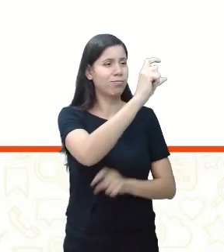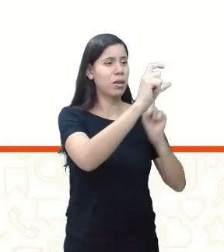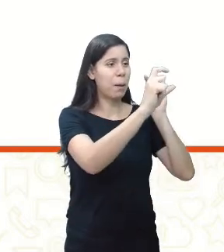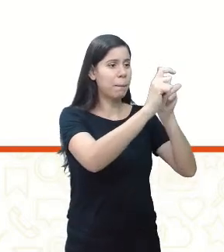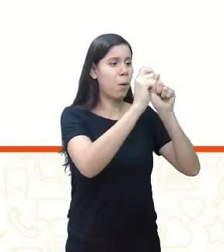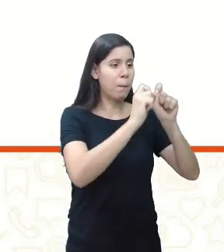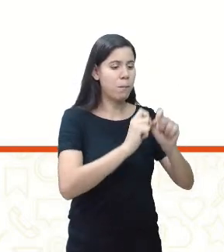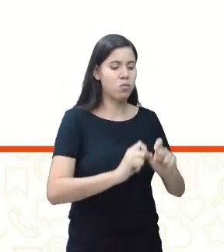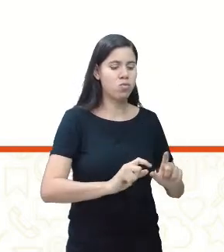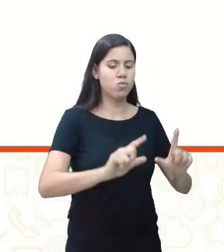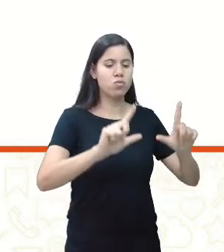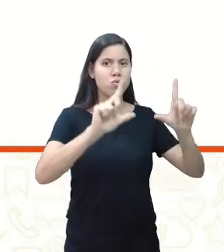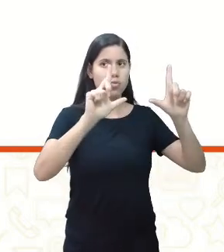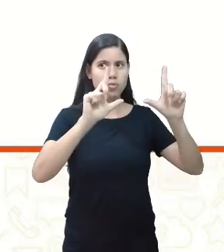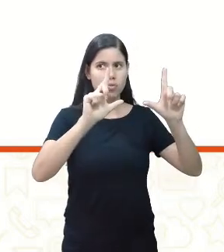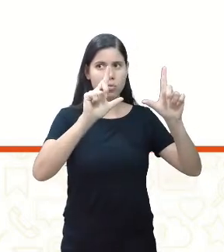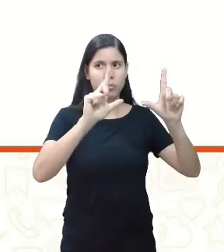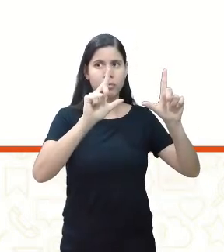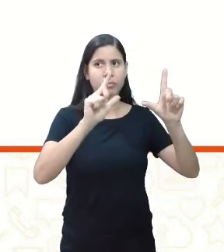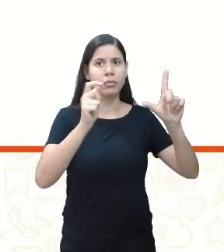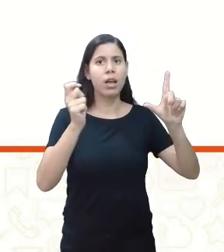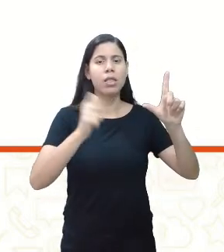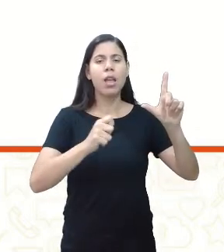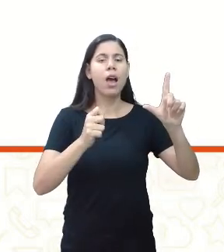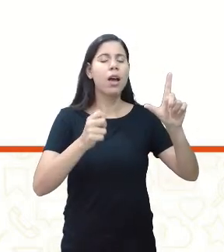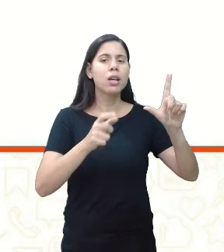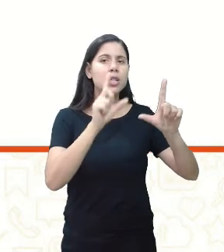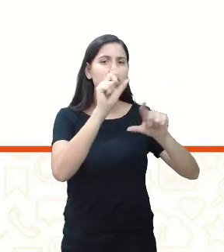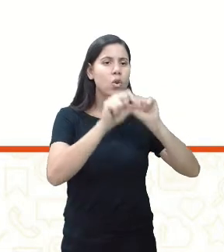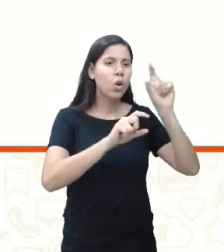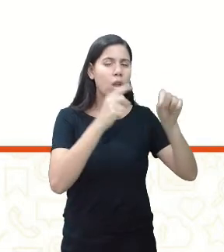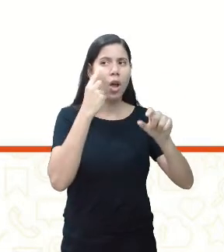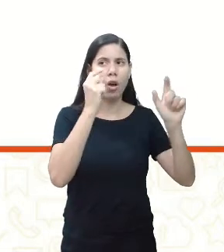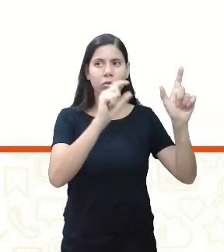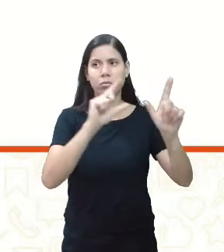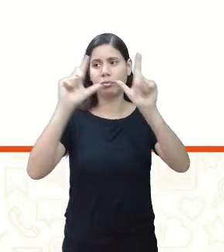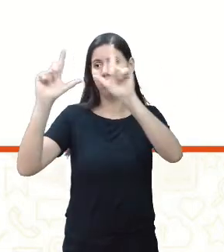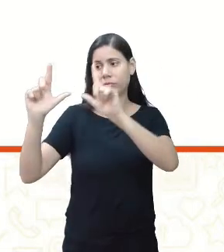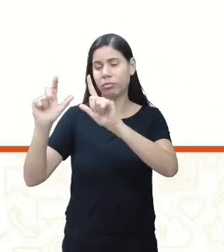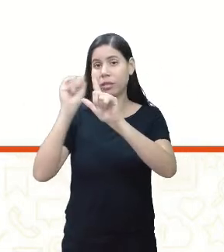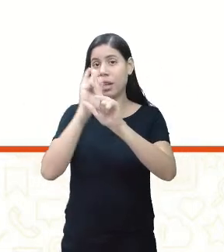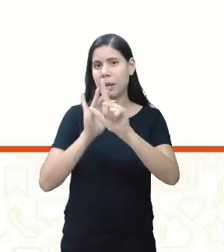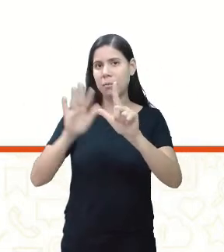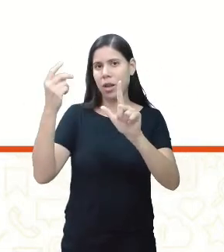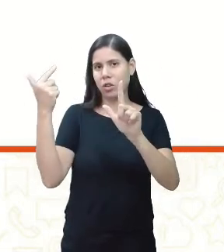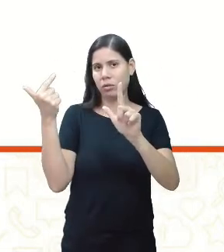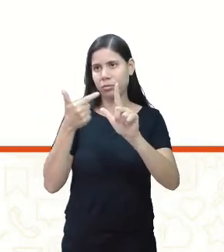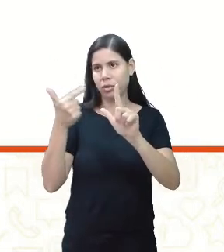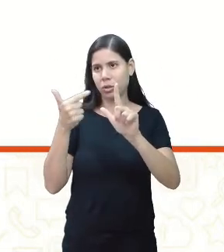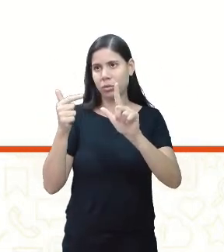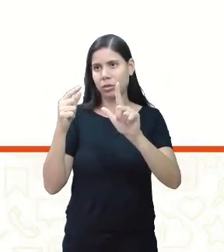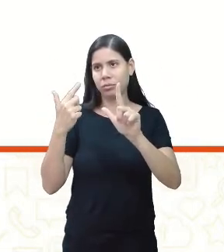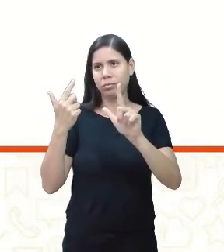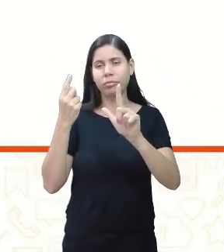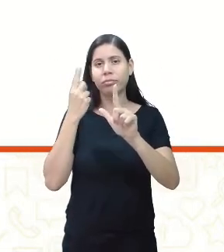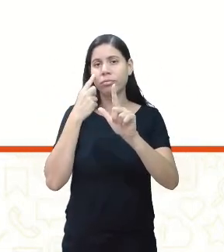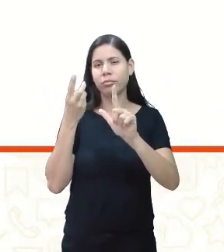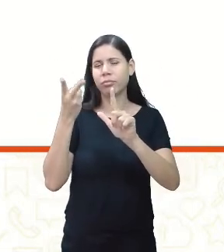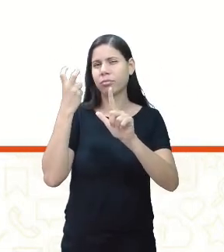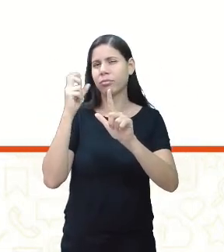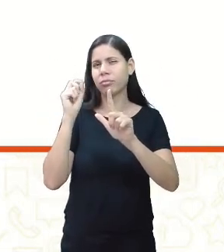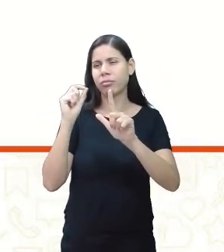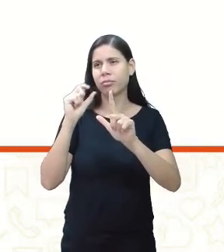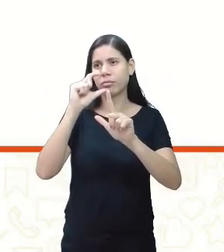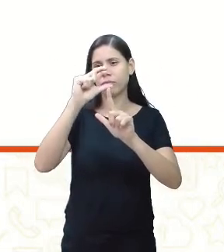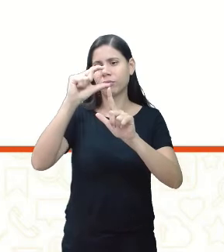essas pastas do aplicativo, você vai selecionar, está aí a segunda imagem. Lá em cima, você pode perceber